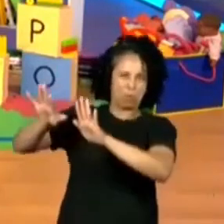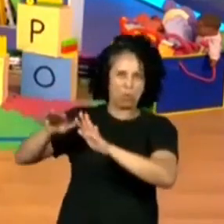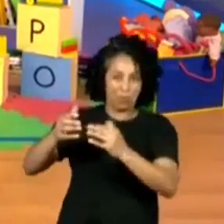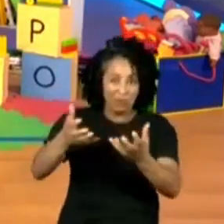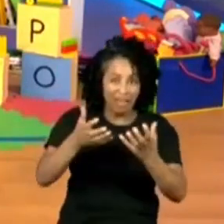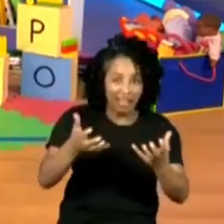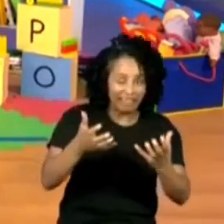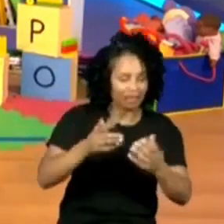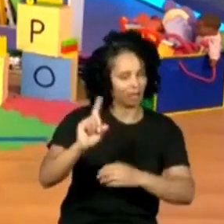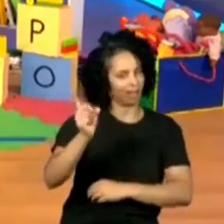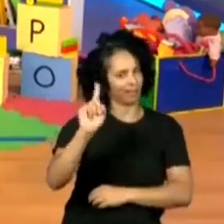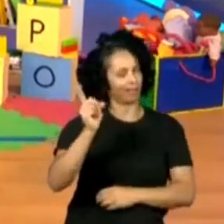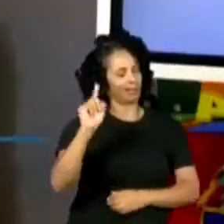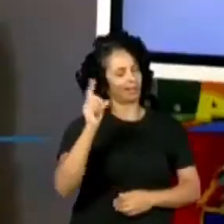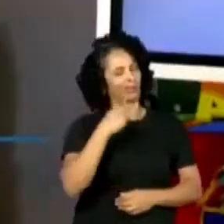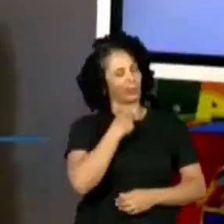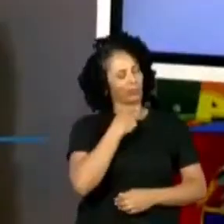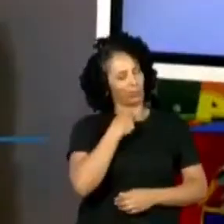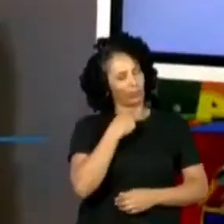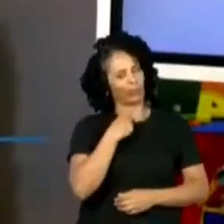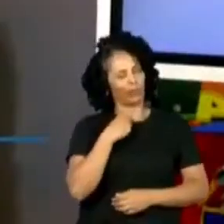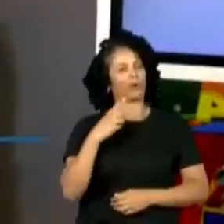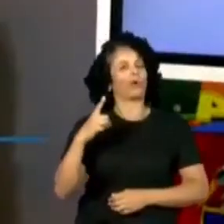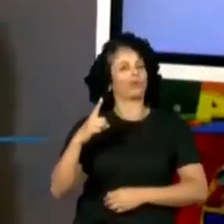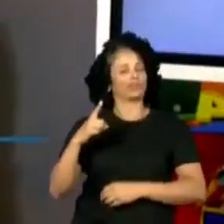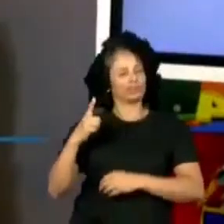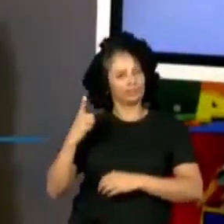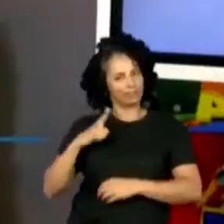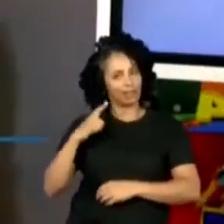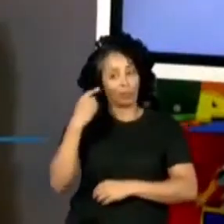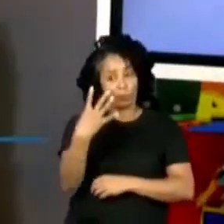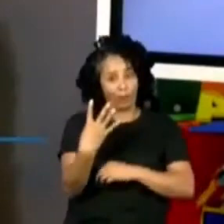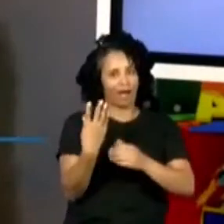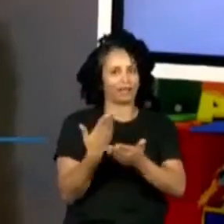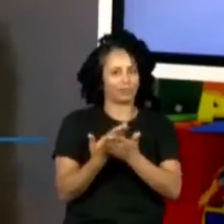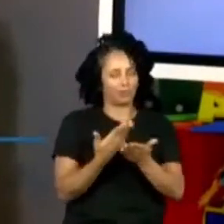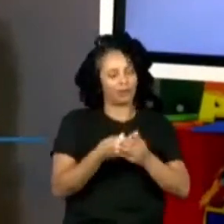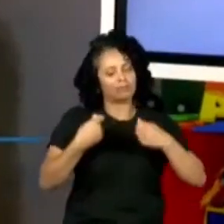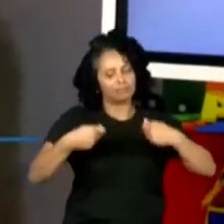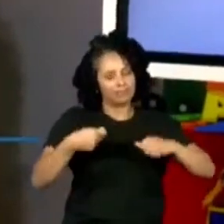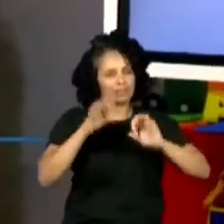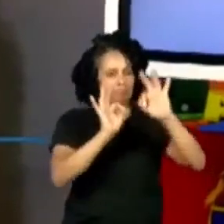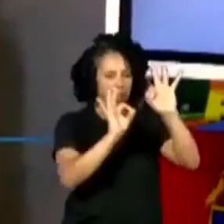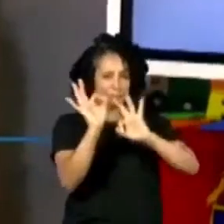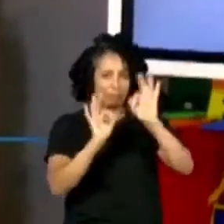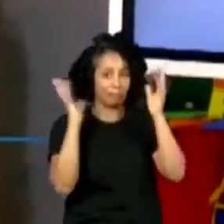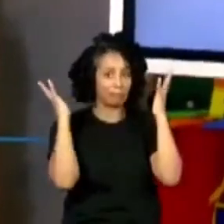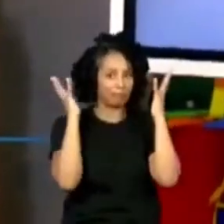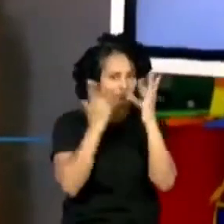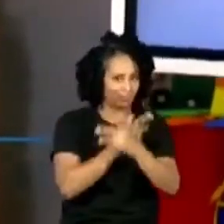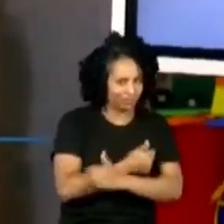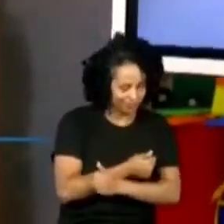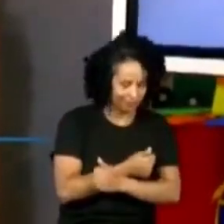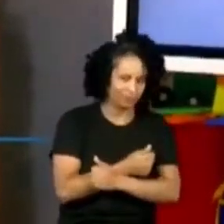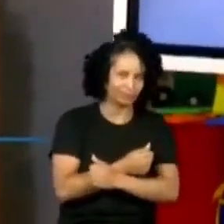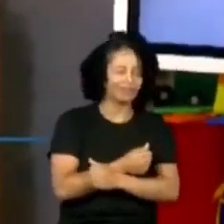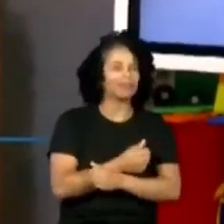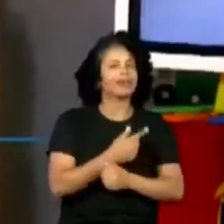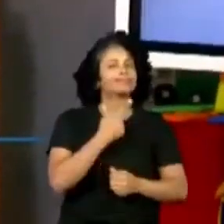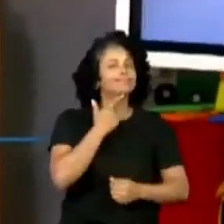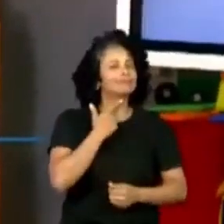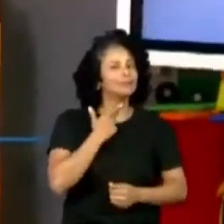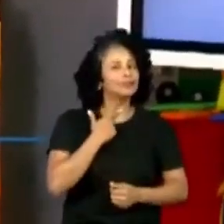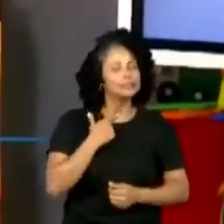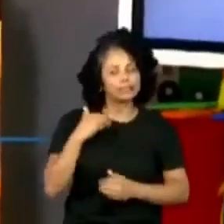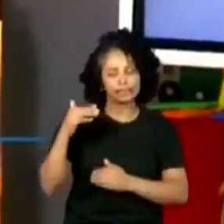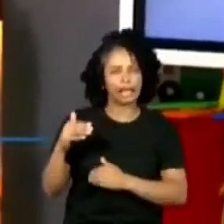Não, eu não vou fazer isso porque a gente ainda tem mais quatro aulas e tem que ficar tudo bonitinho para todo mundo, tá? Então, só por isso. Que se eu fosse